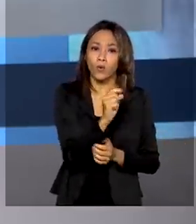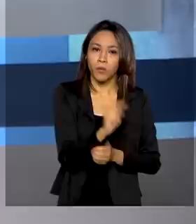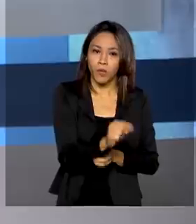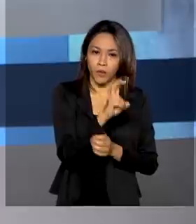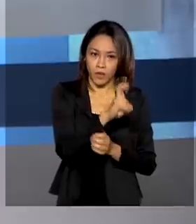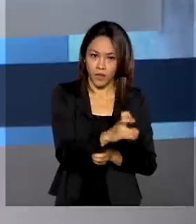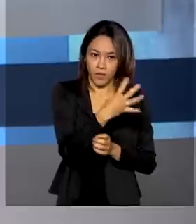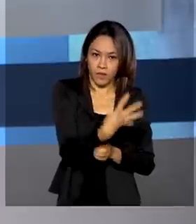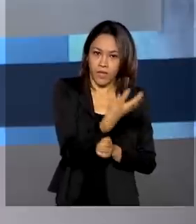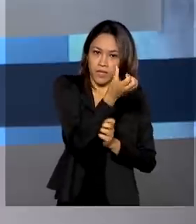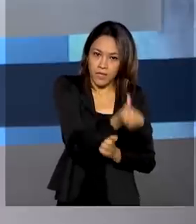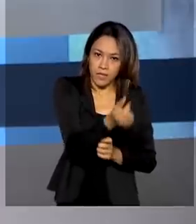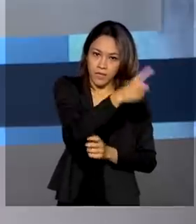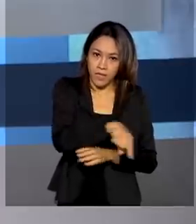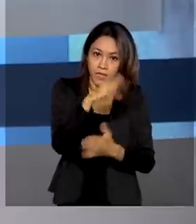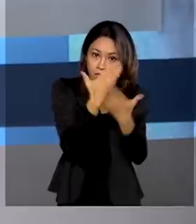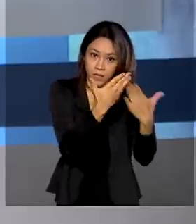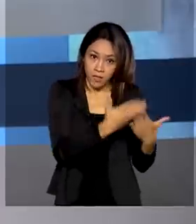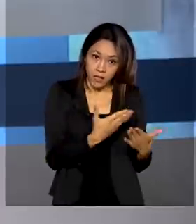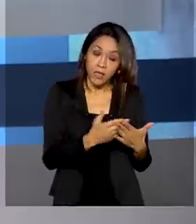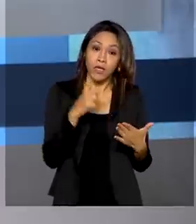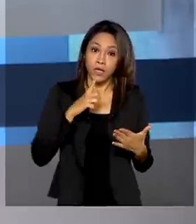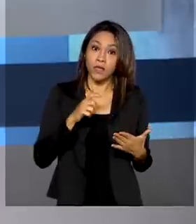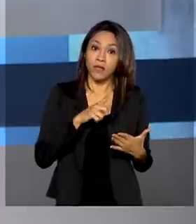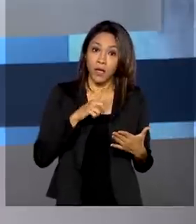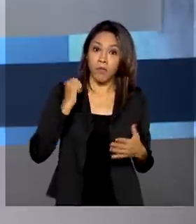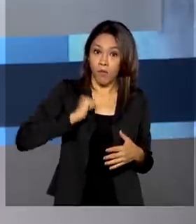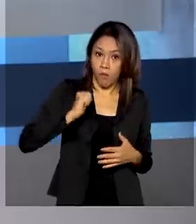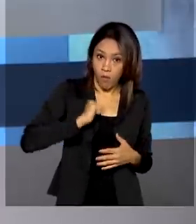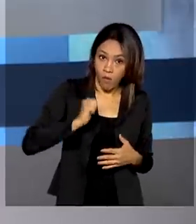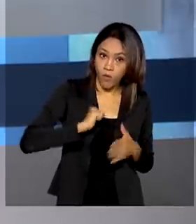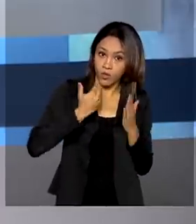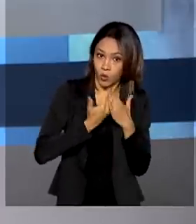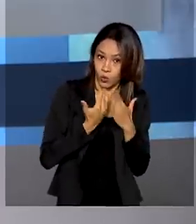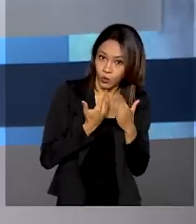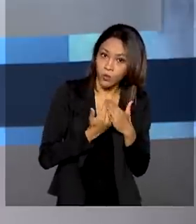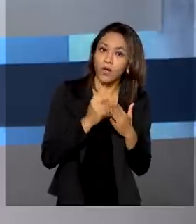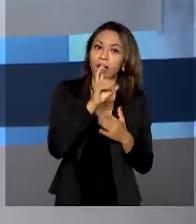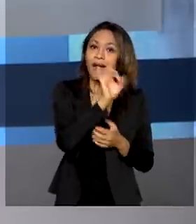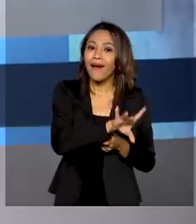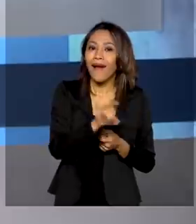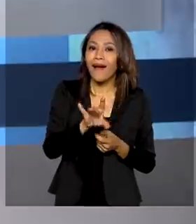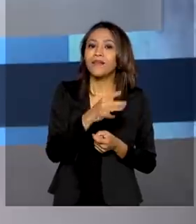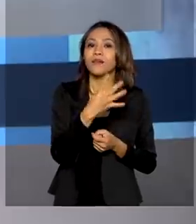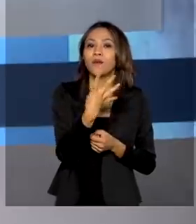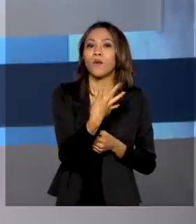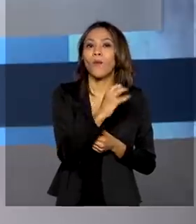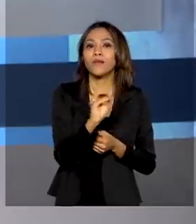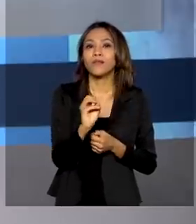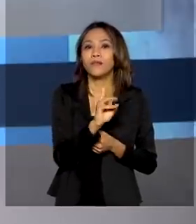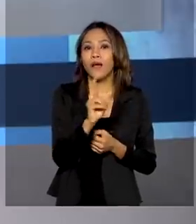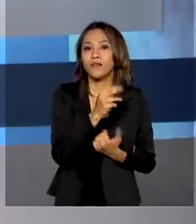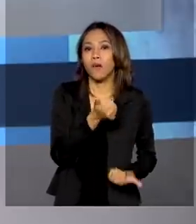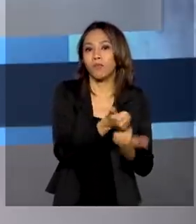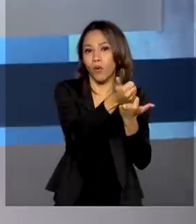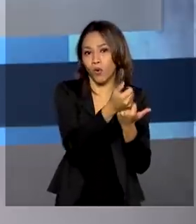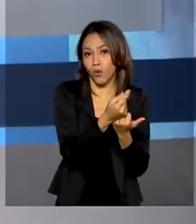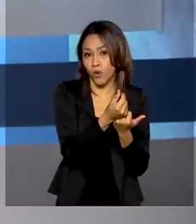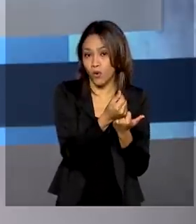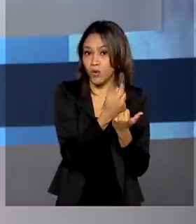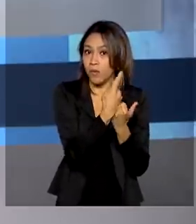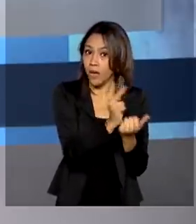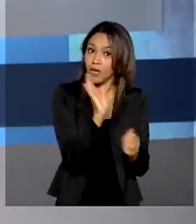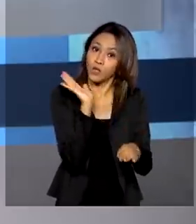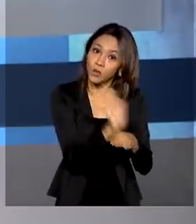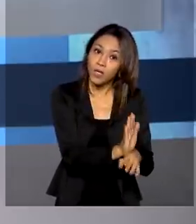cursam graduação com Bolsa Integral do programa. Cada estudante vai receber o auxílio de 400 reais para ser usado nas despesas